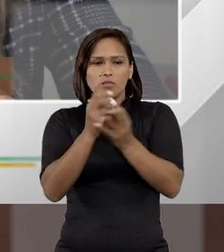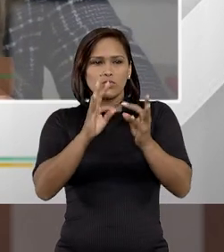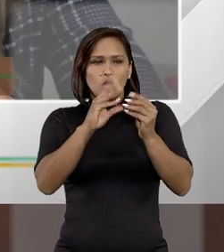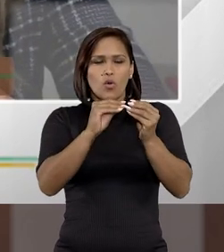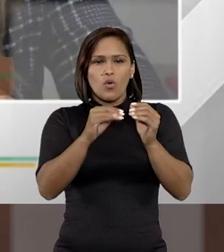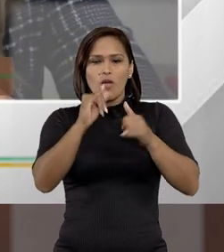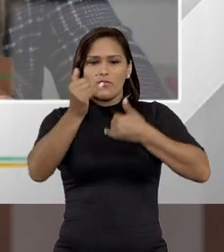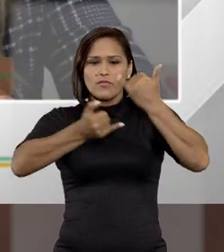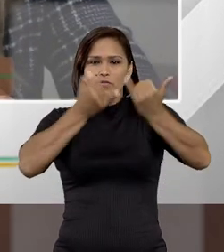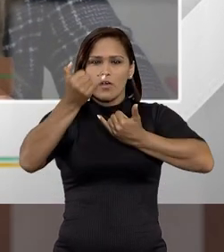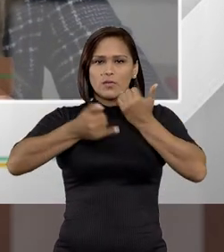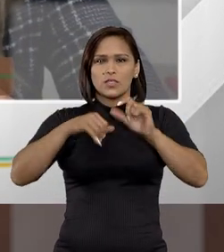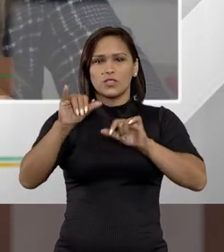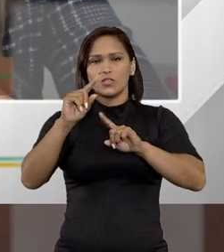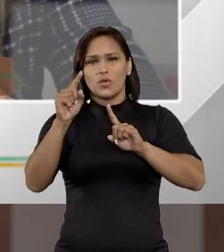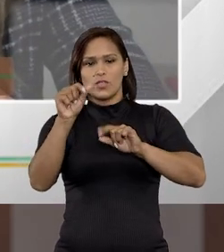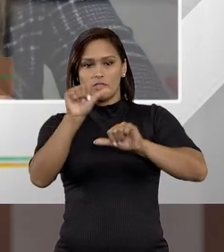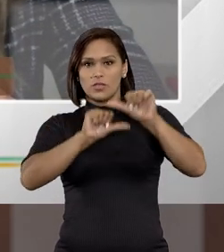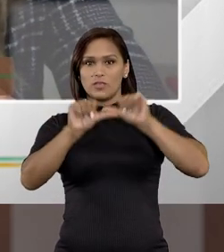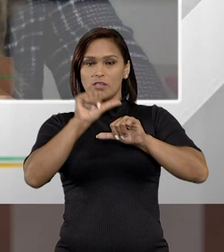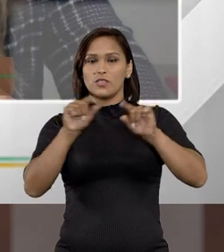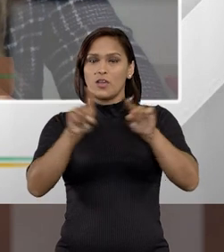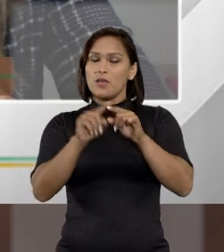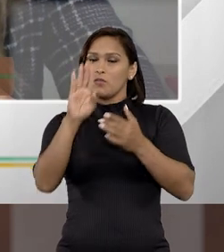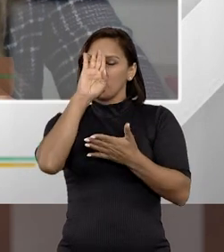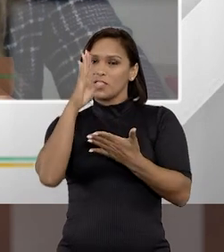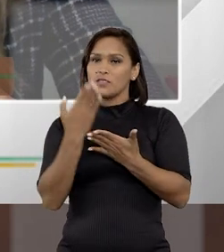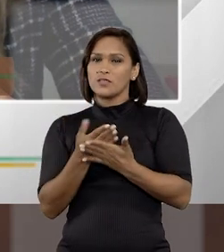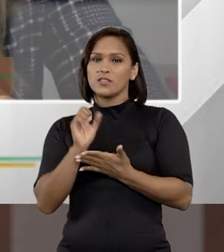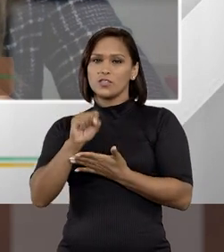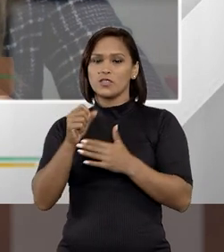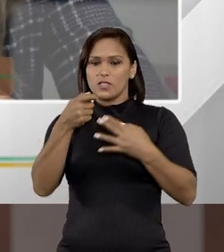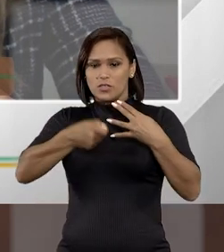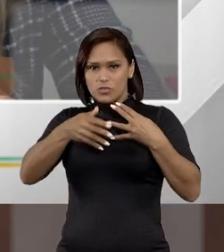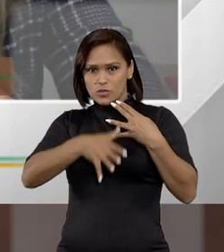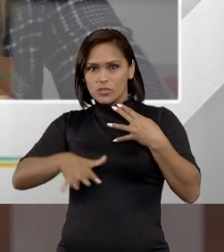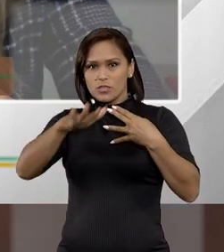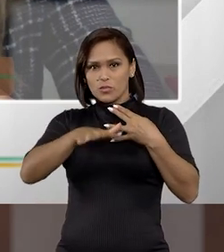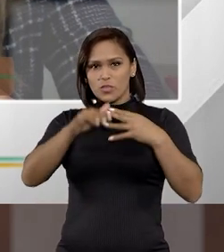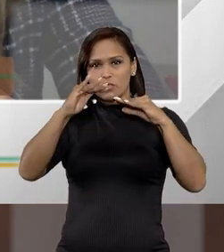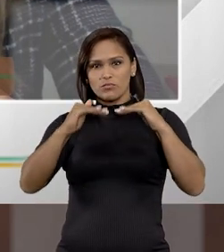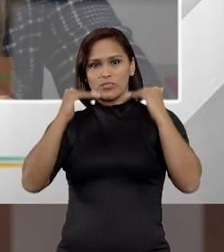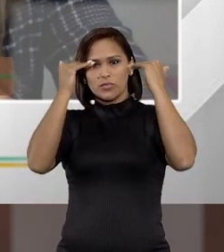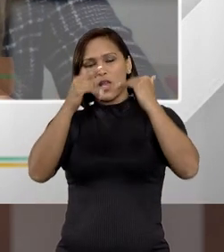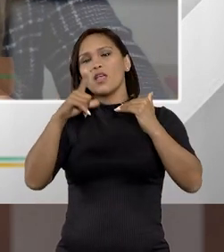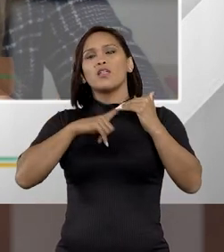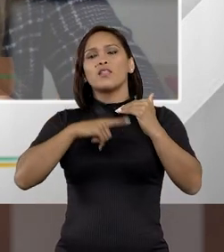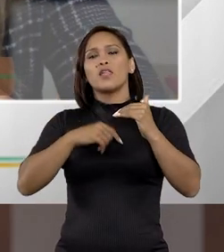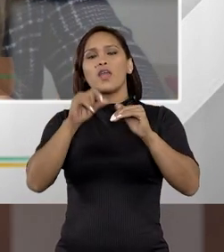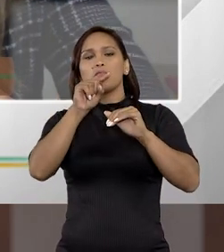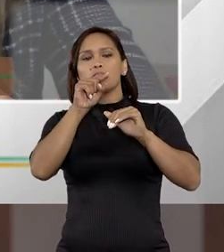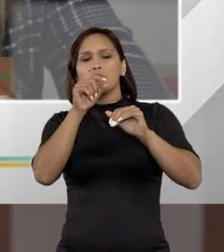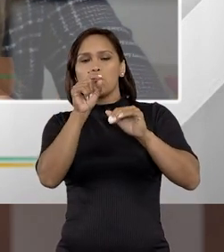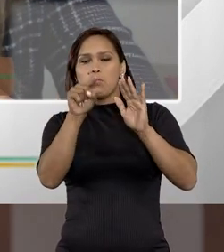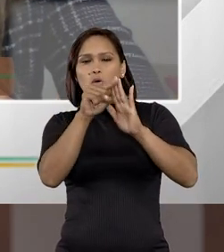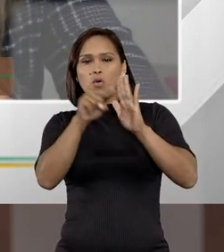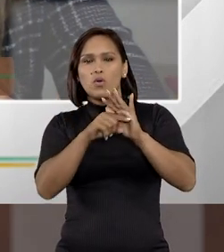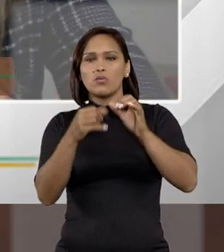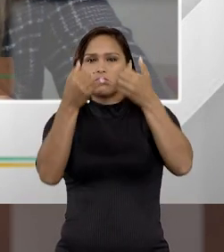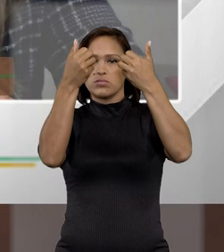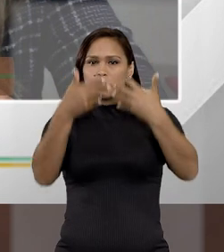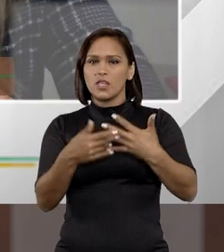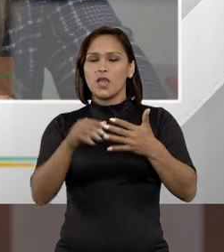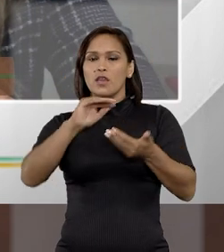os frutos dessas alterações todas, mas eu acredito que a jurisprudência tem sim dirimido pontos fundamentais e tem